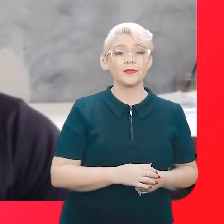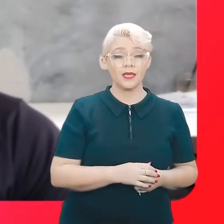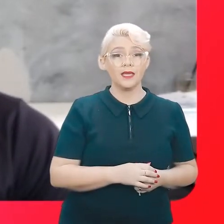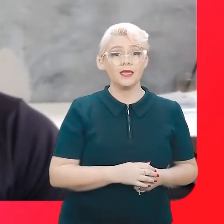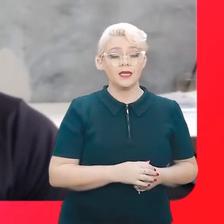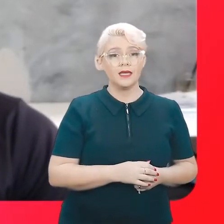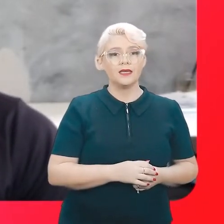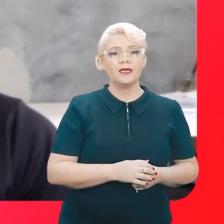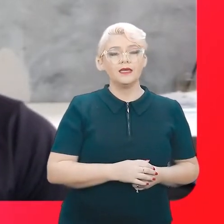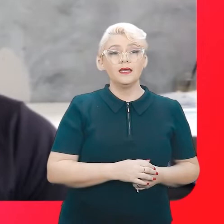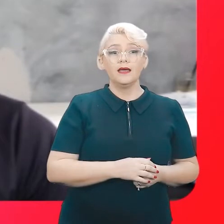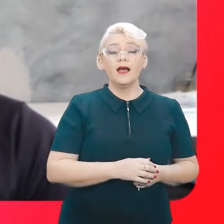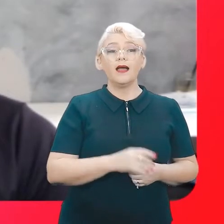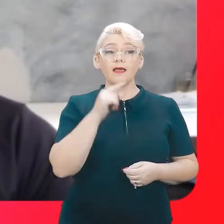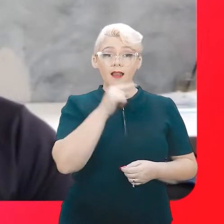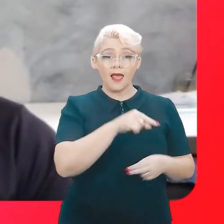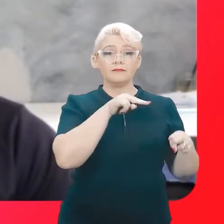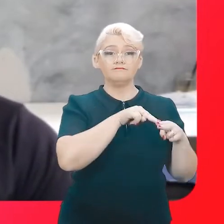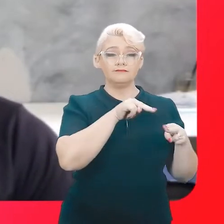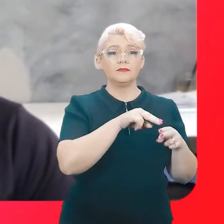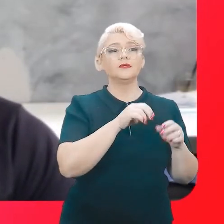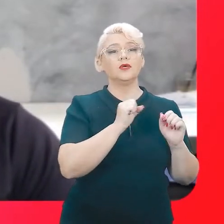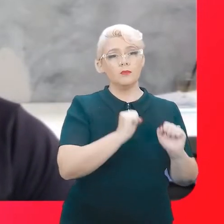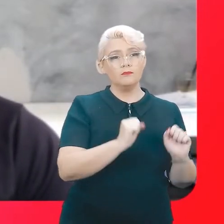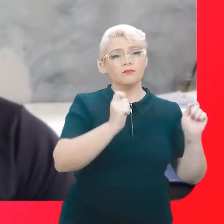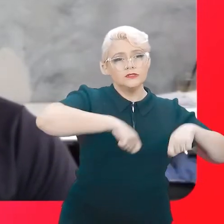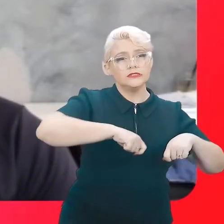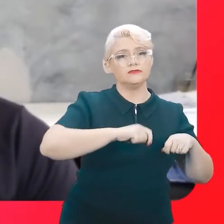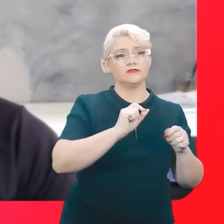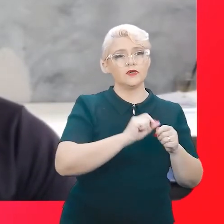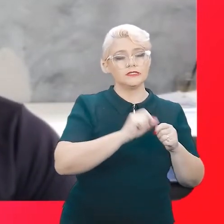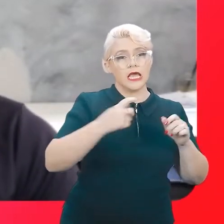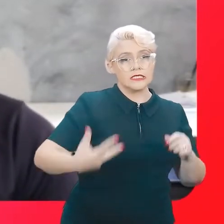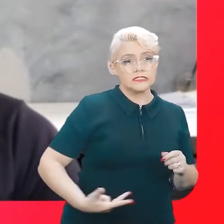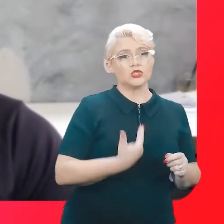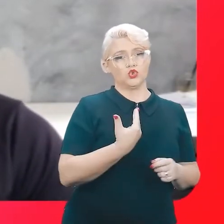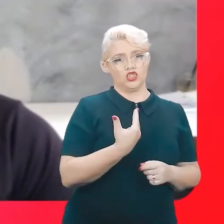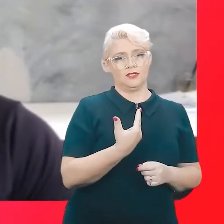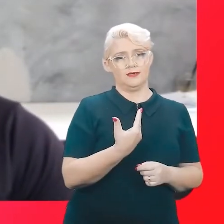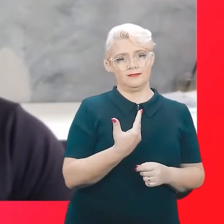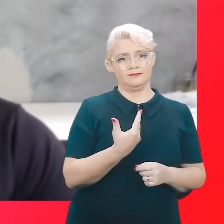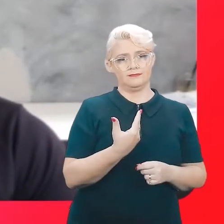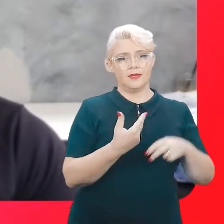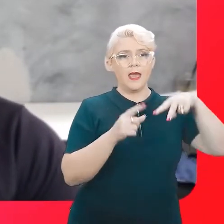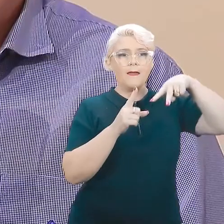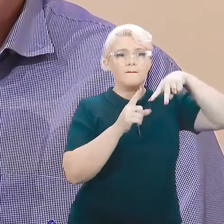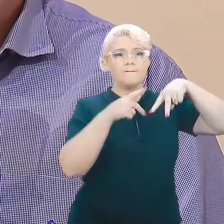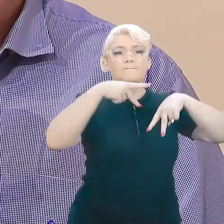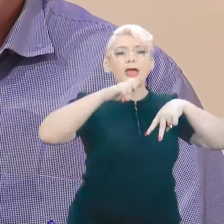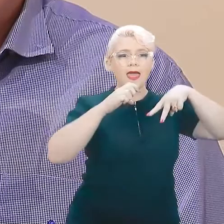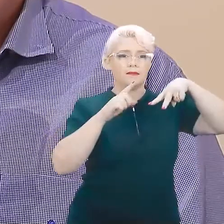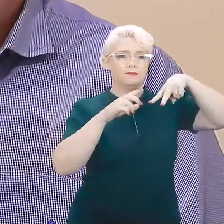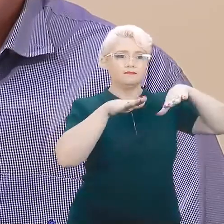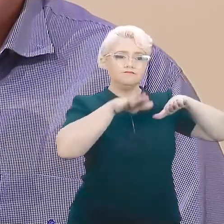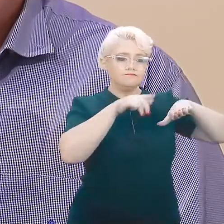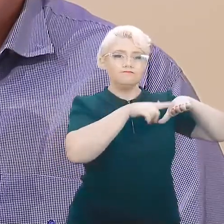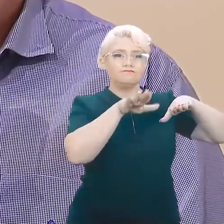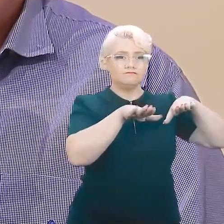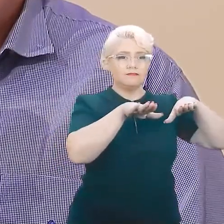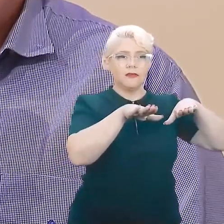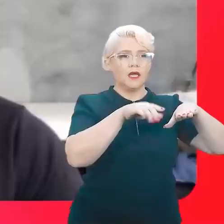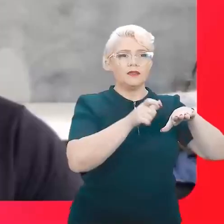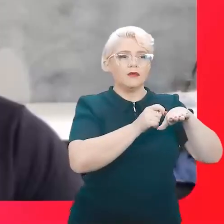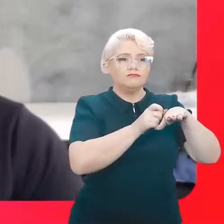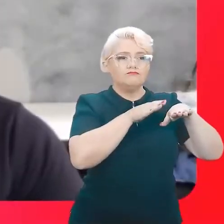E lá eu pude realizar uma cirurgia, que foi a dos meus pés, que meus pezinhos não